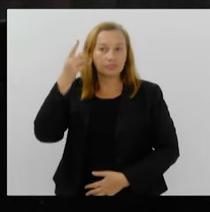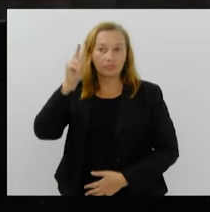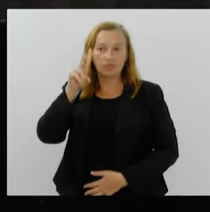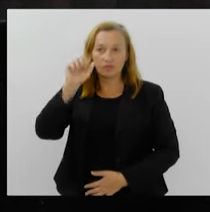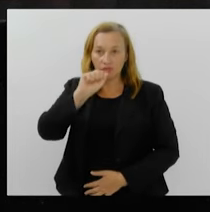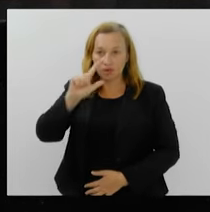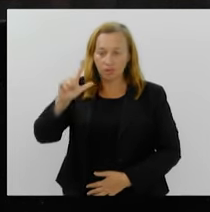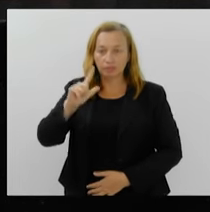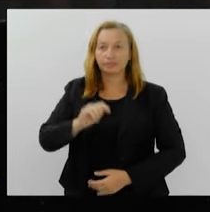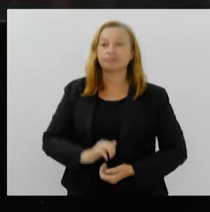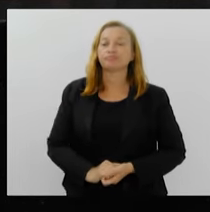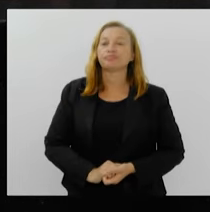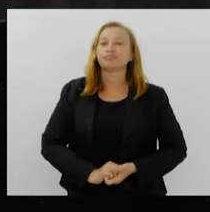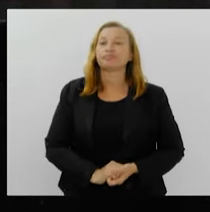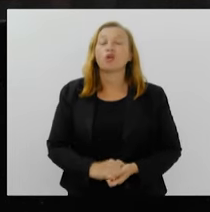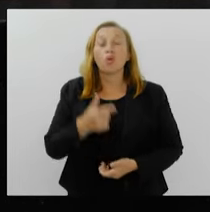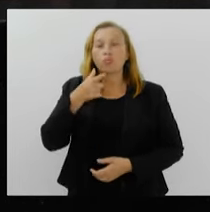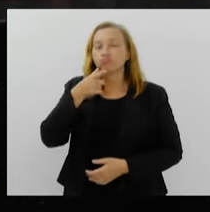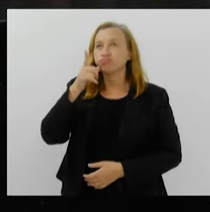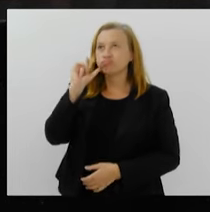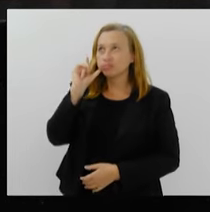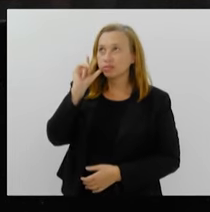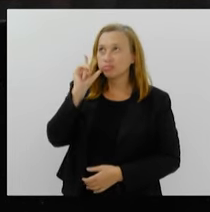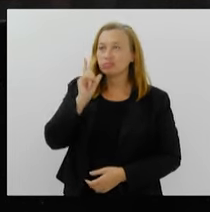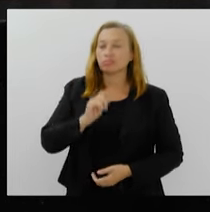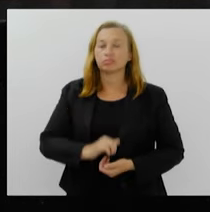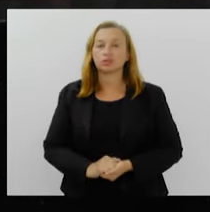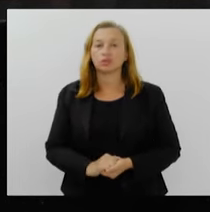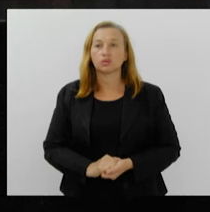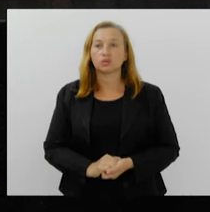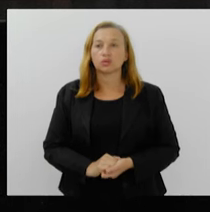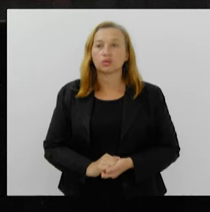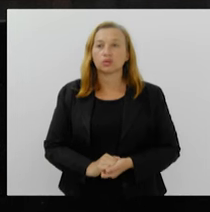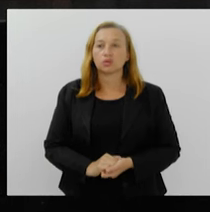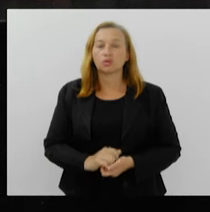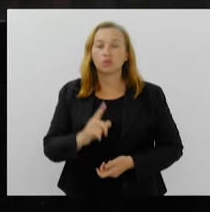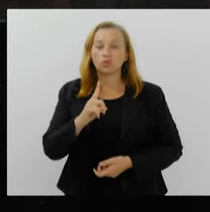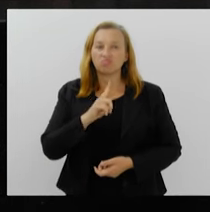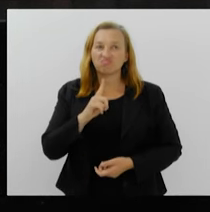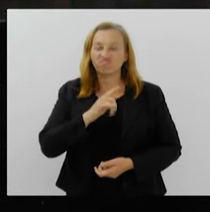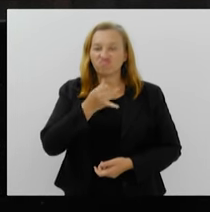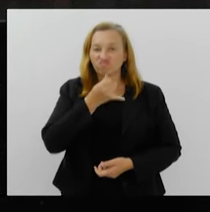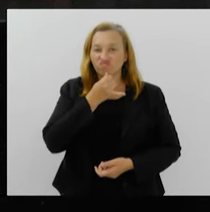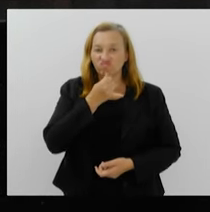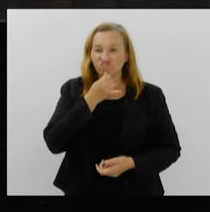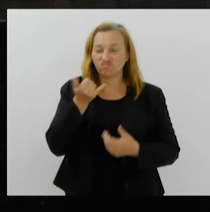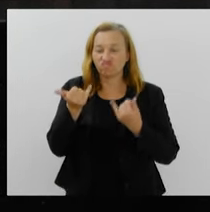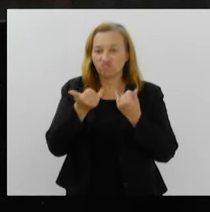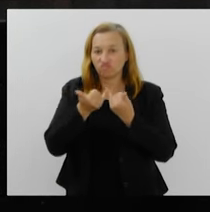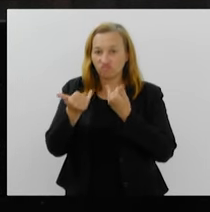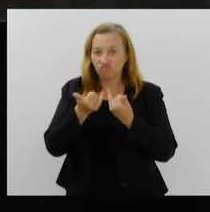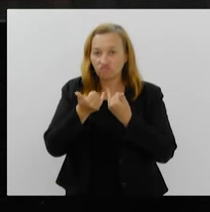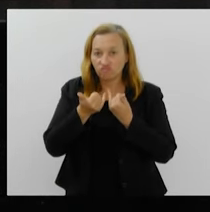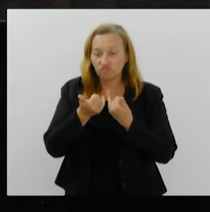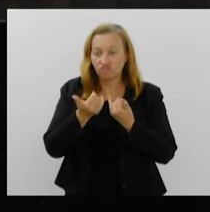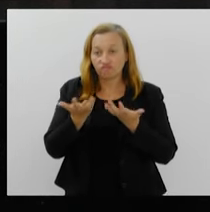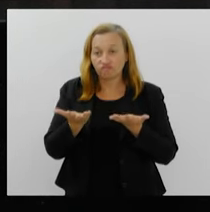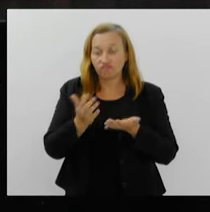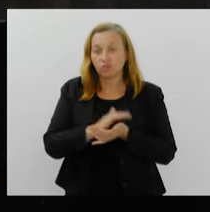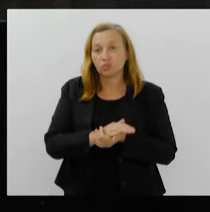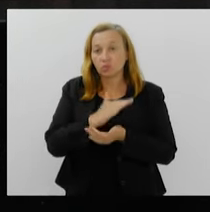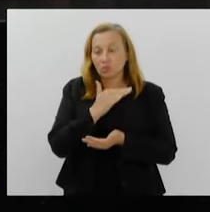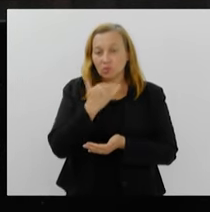Seasa, ontem eu tive a triste notícia do